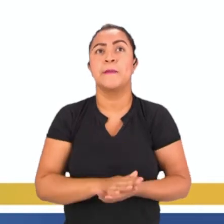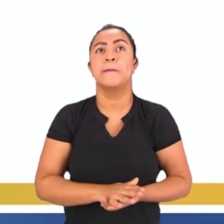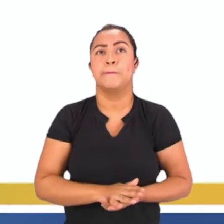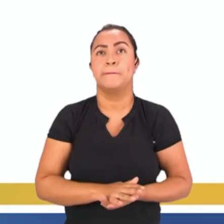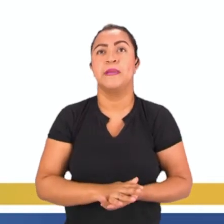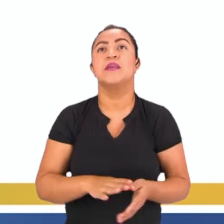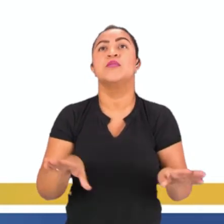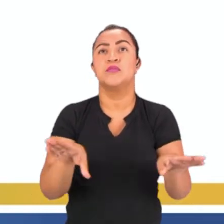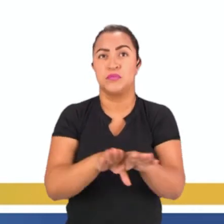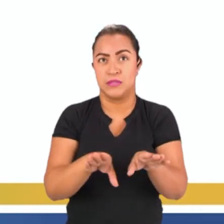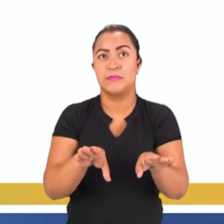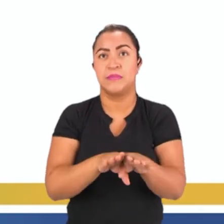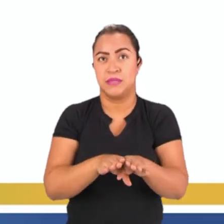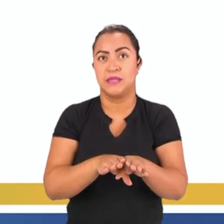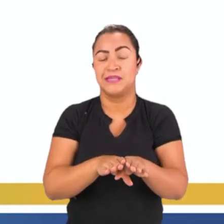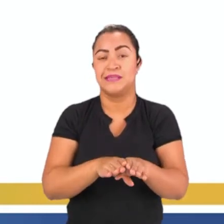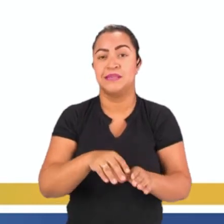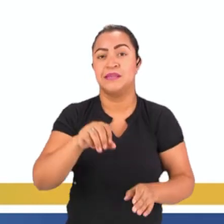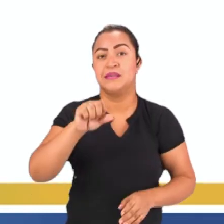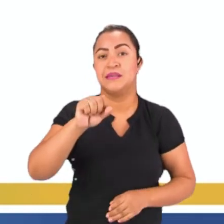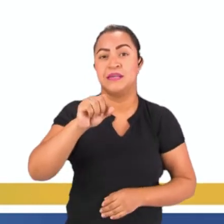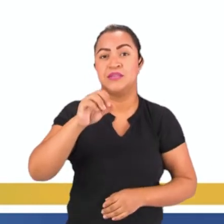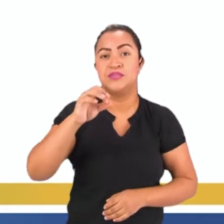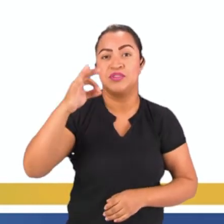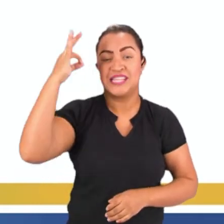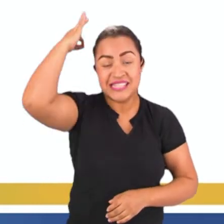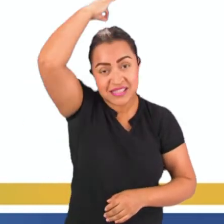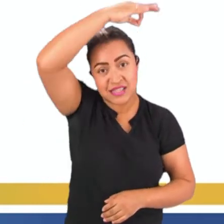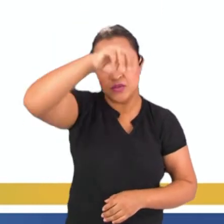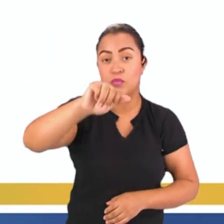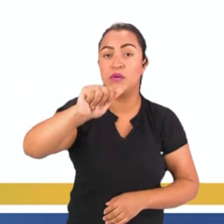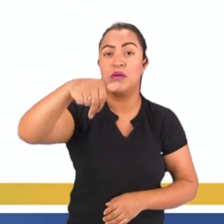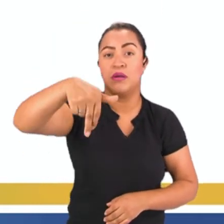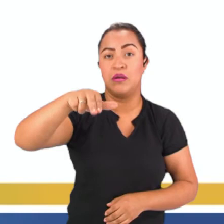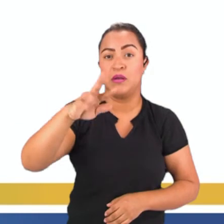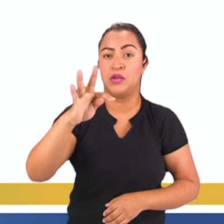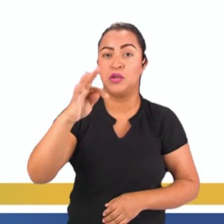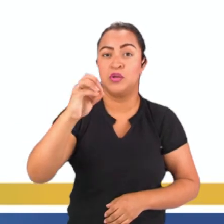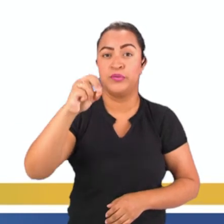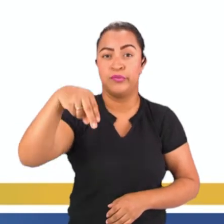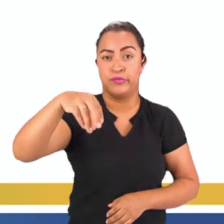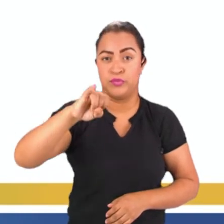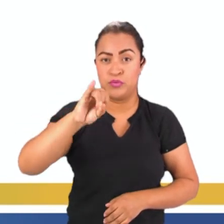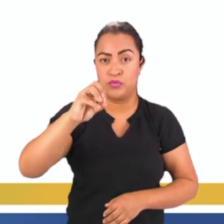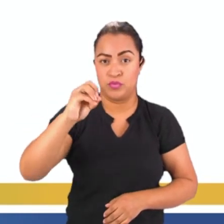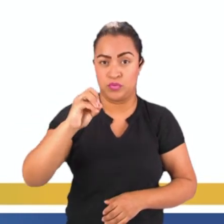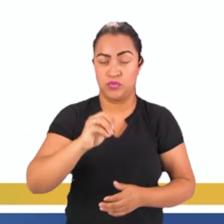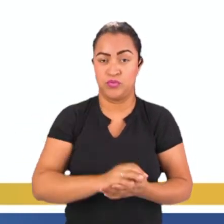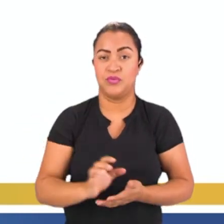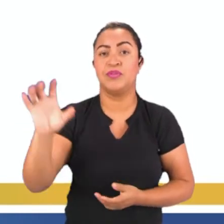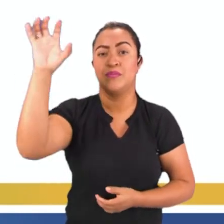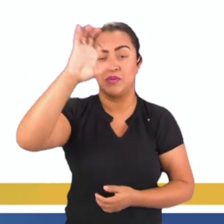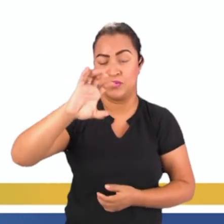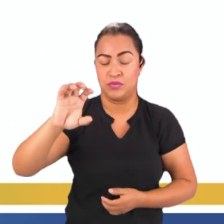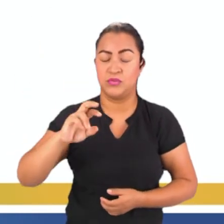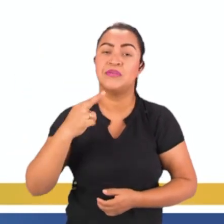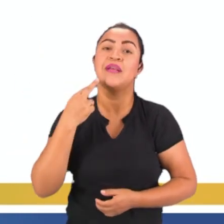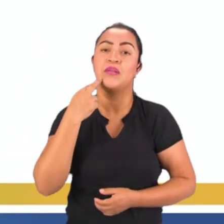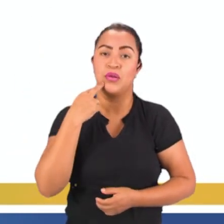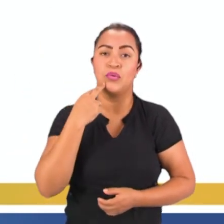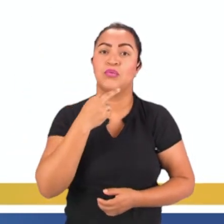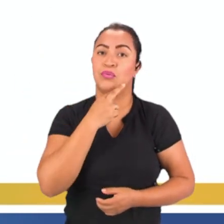de Rondônia, que é a usina hidrelétrica de Santo Antônio, que também é localizada no Rio Madeira, no Estado de Rondônia.